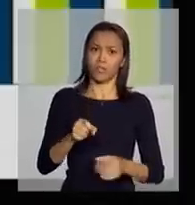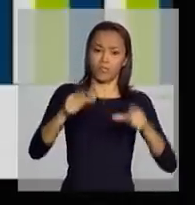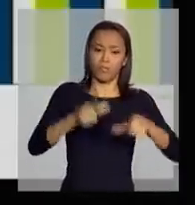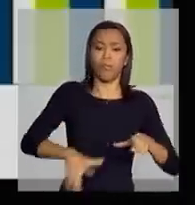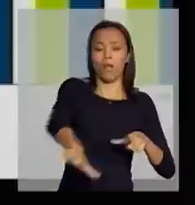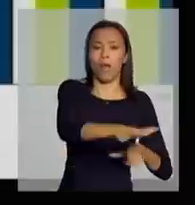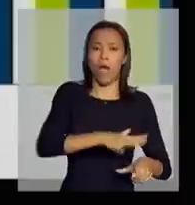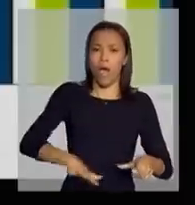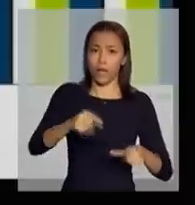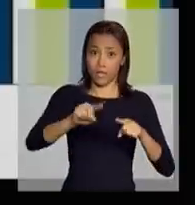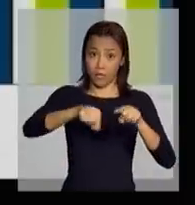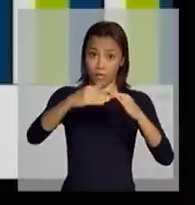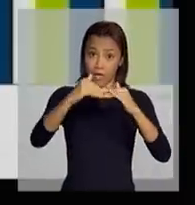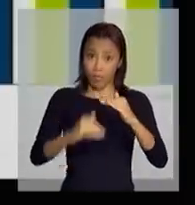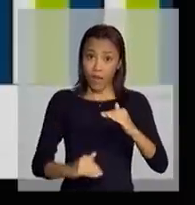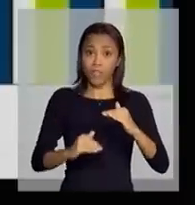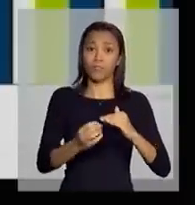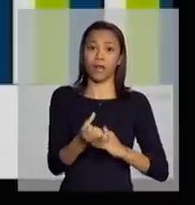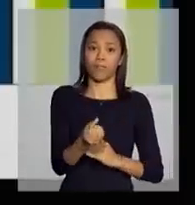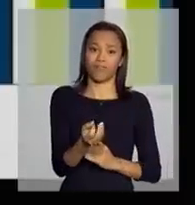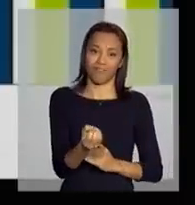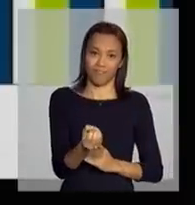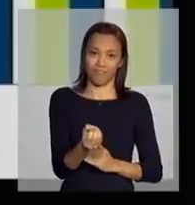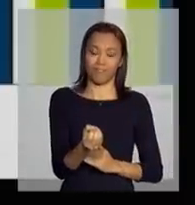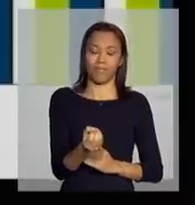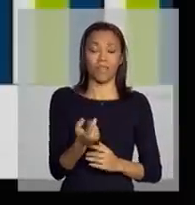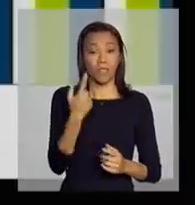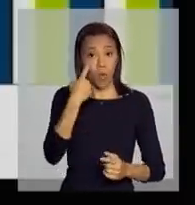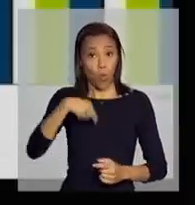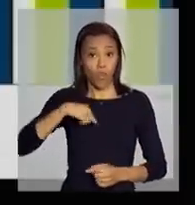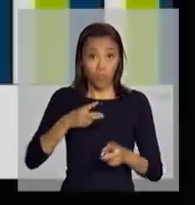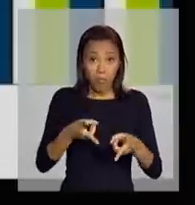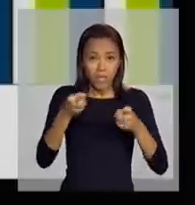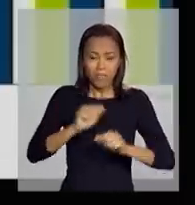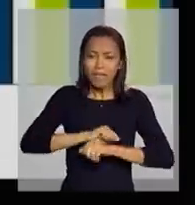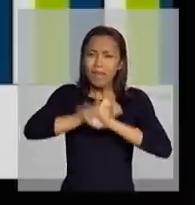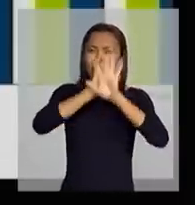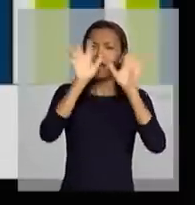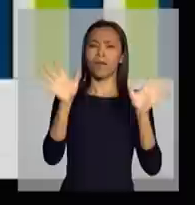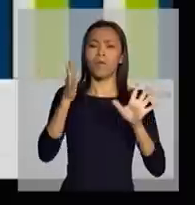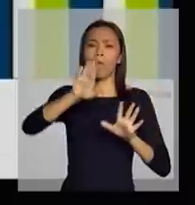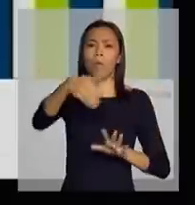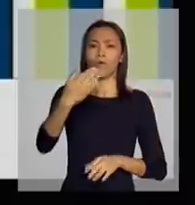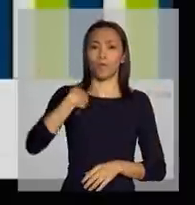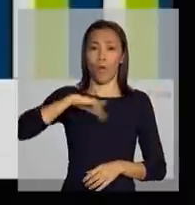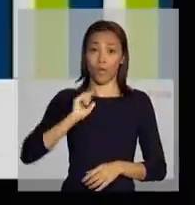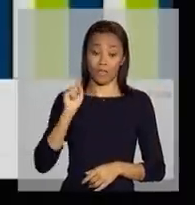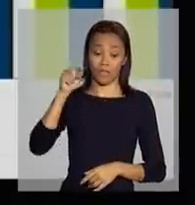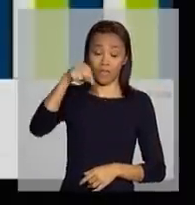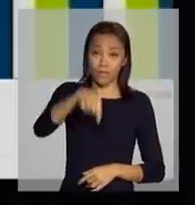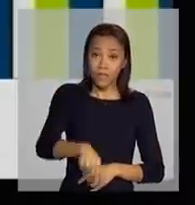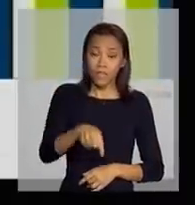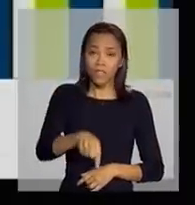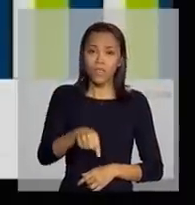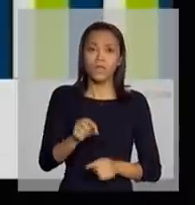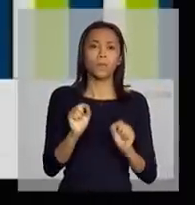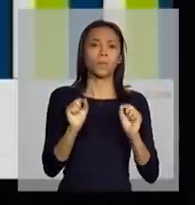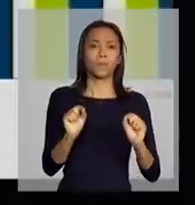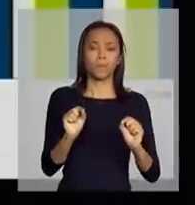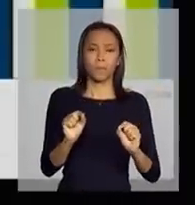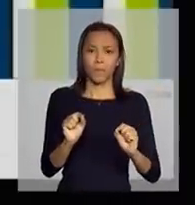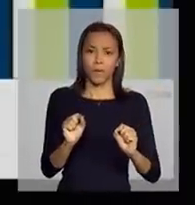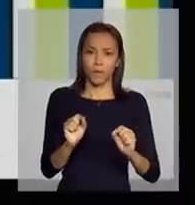ela já baixa aqui para em torno de 60. Ou seja, nós vamos ver isso claramente quando a gente vem aqui para a questão